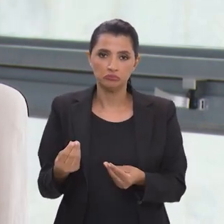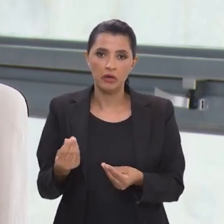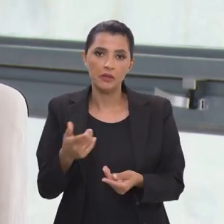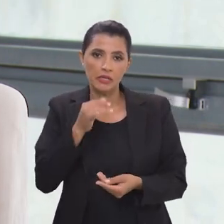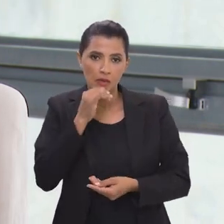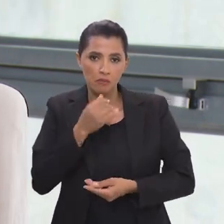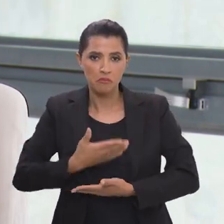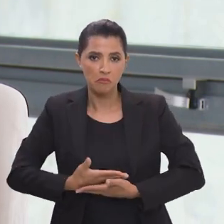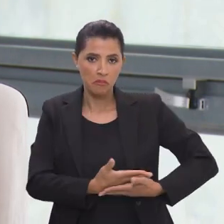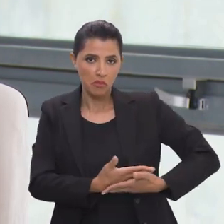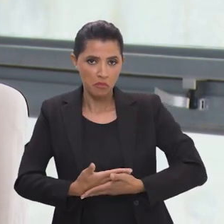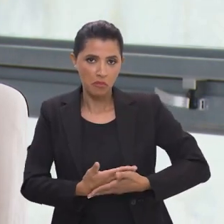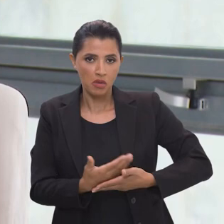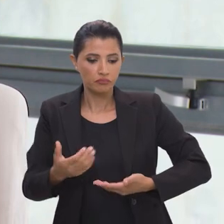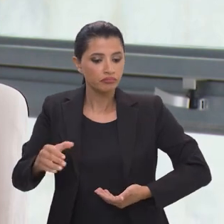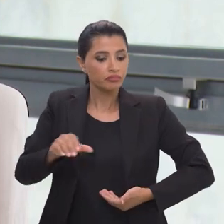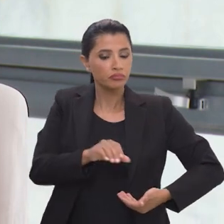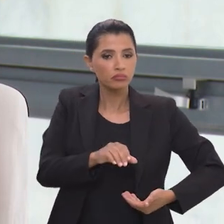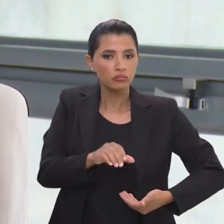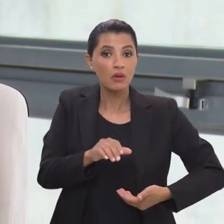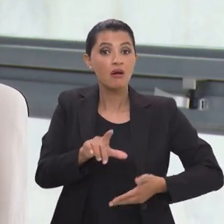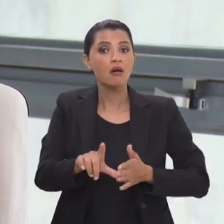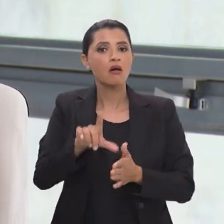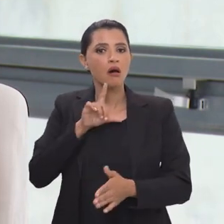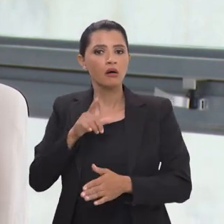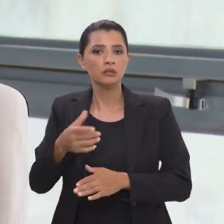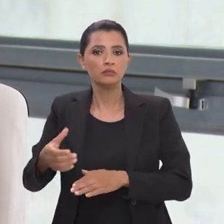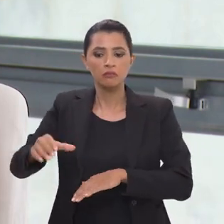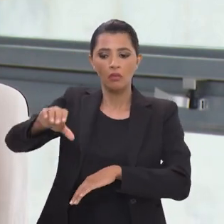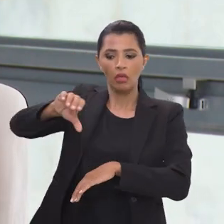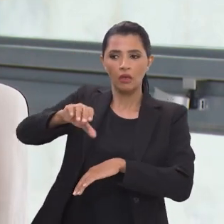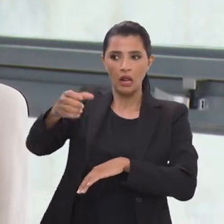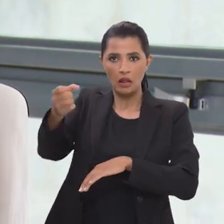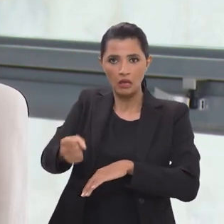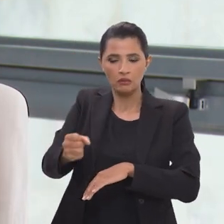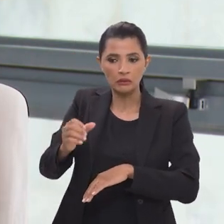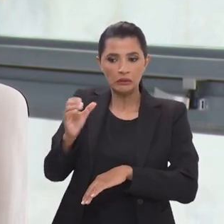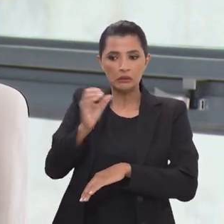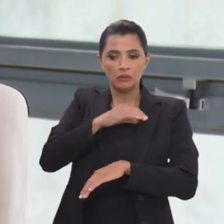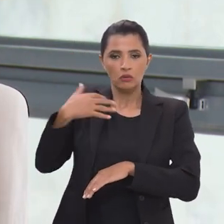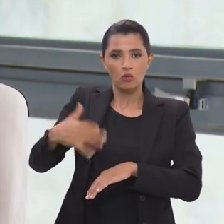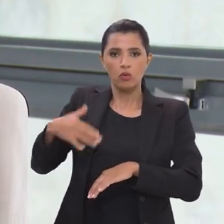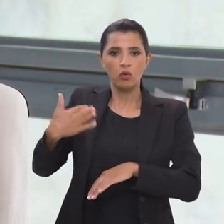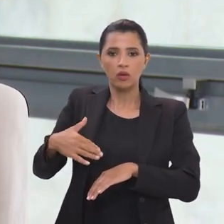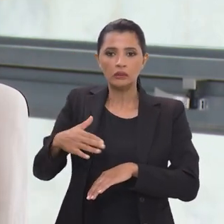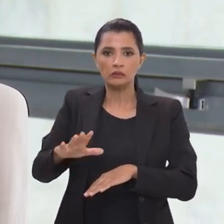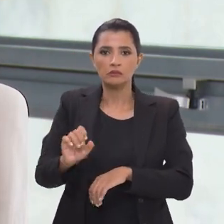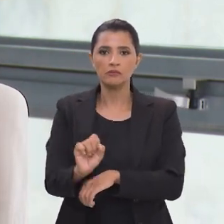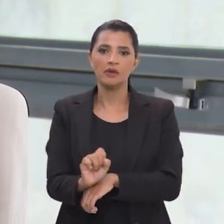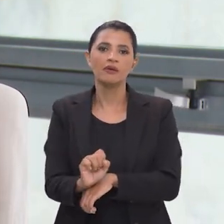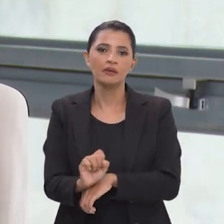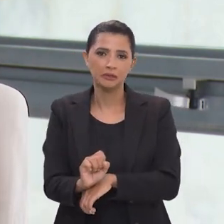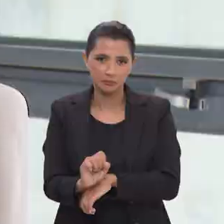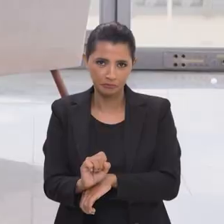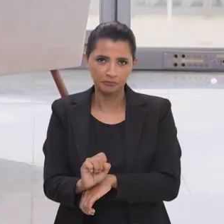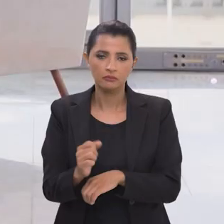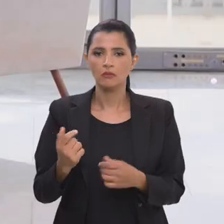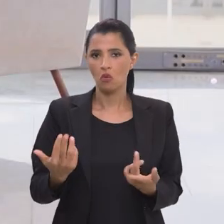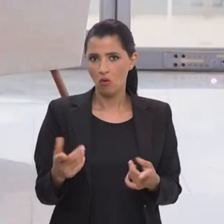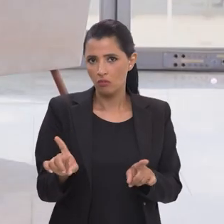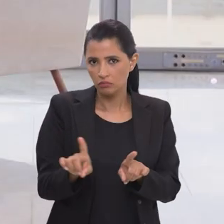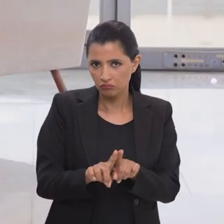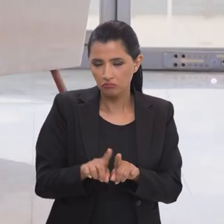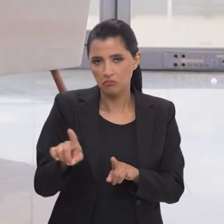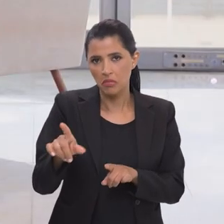dar um mamar para um nenê ela bota um pinguinho na mão para ver se o lente não está muito quente assim